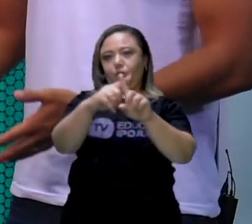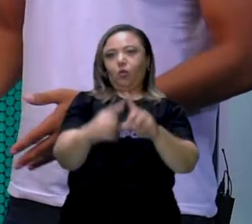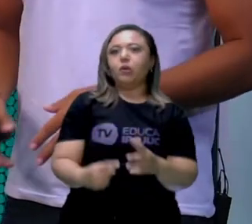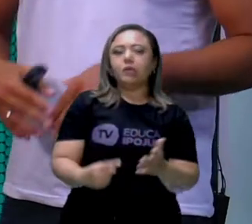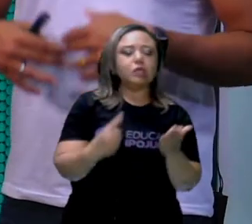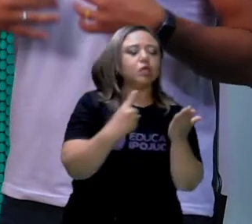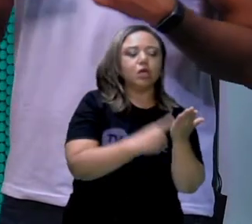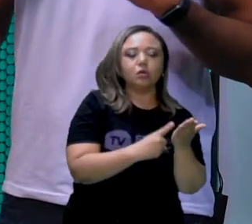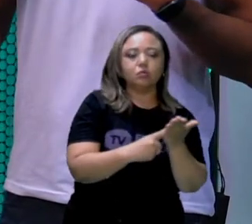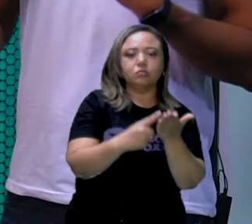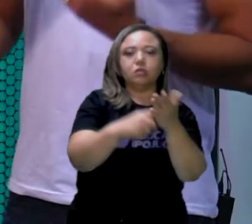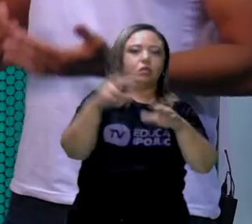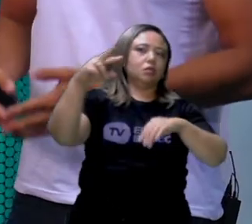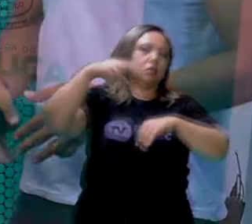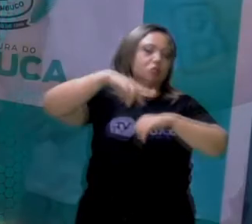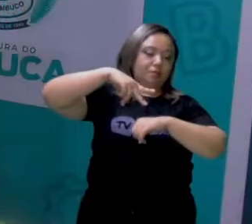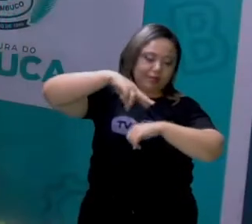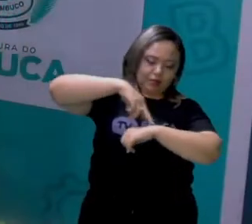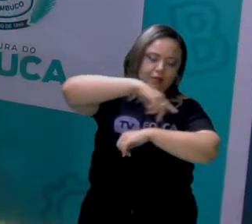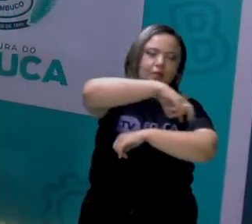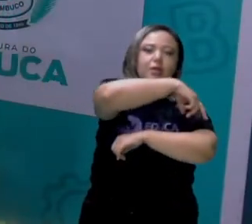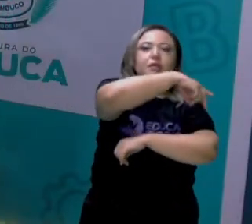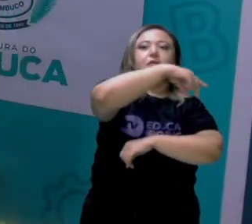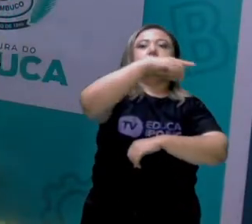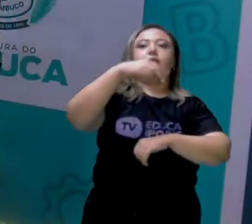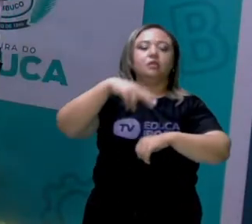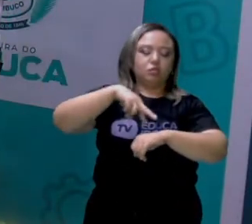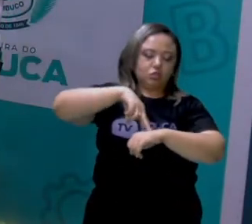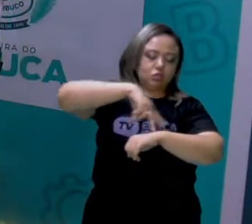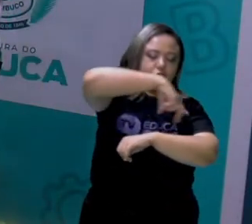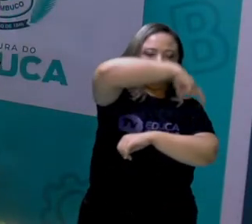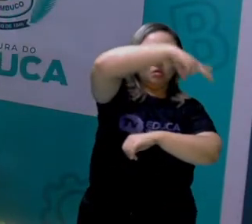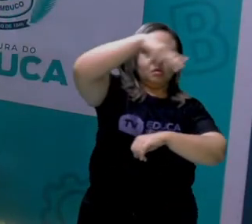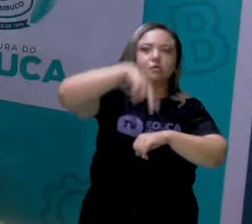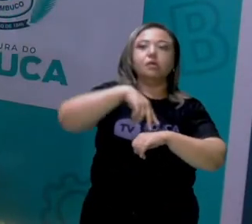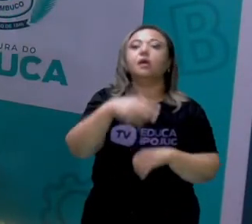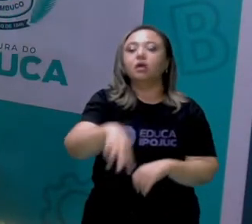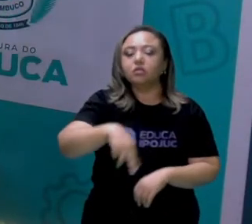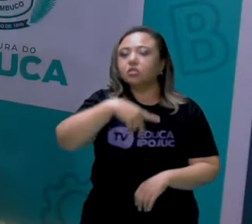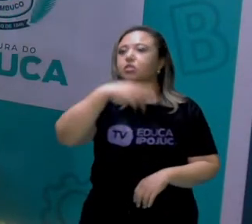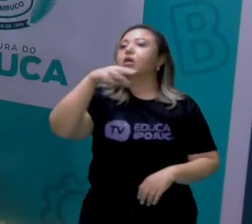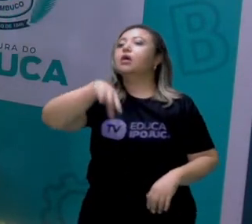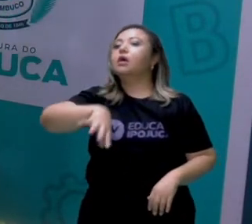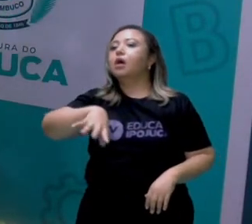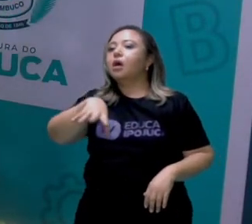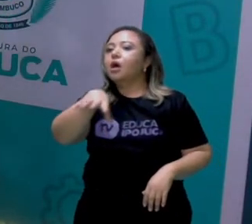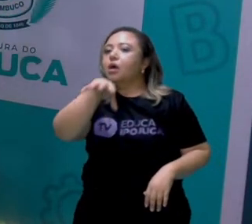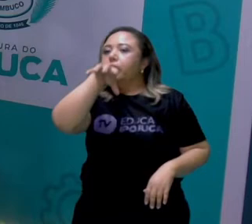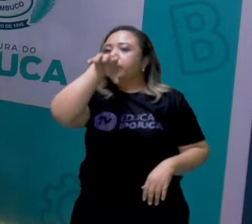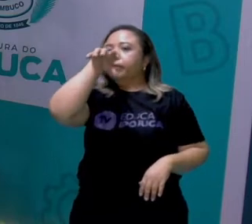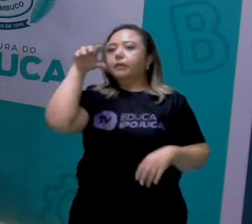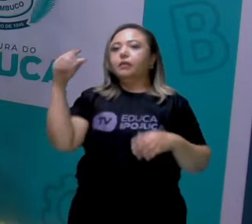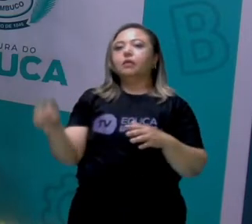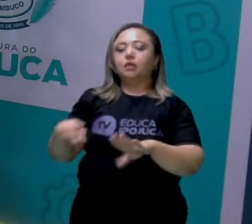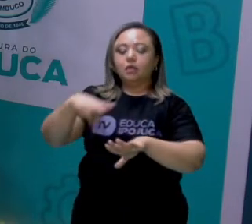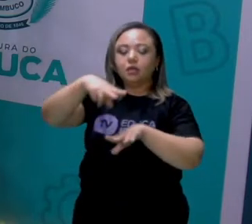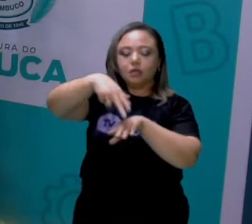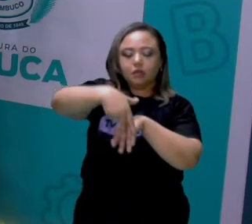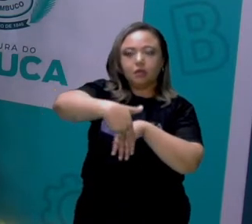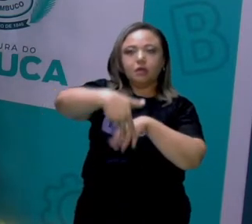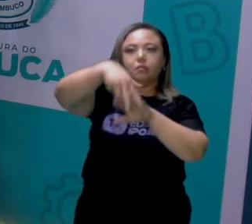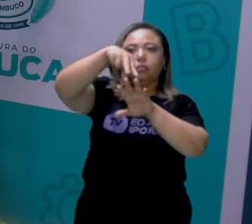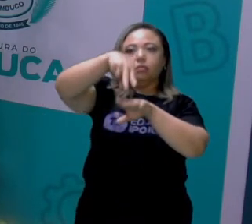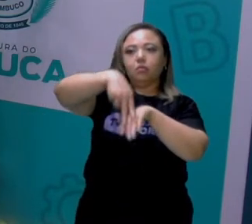ginástica artística, ginástica rítmica desportiva, acrobática, ginástica de trampolim, tá